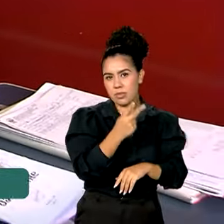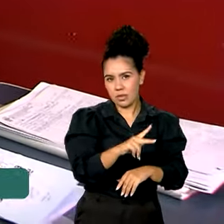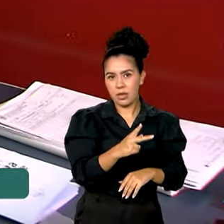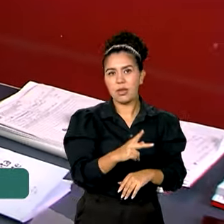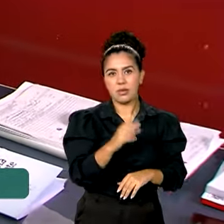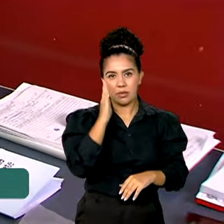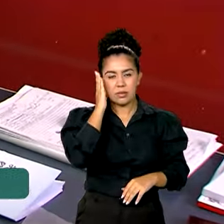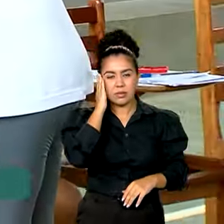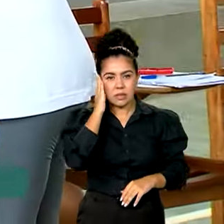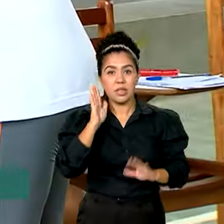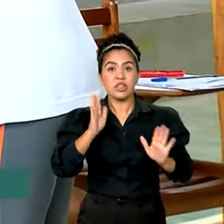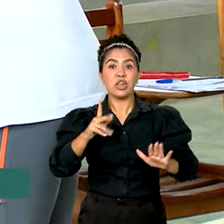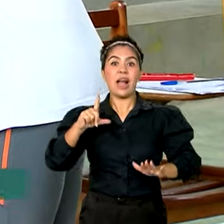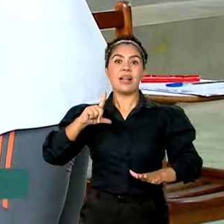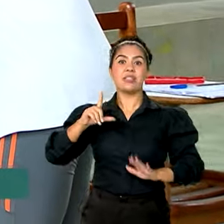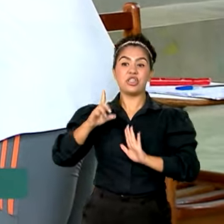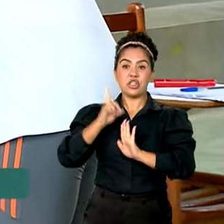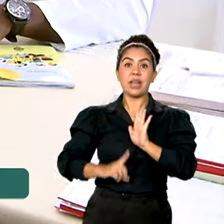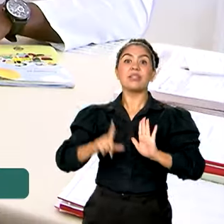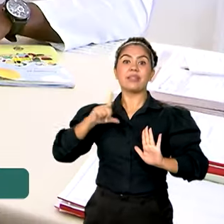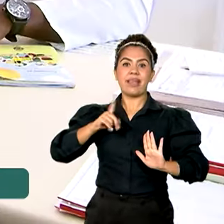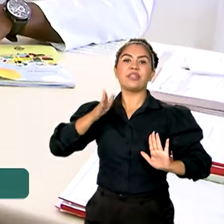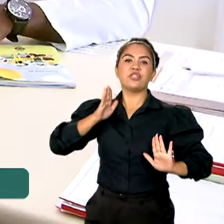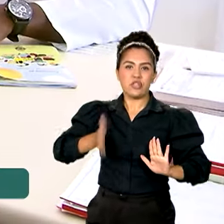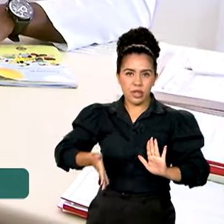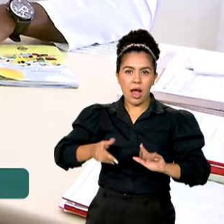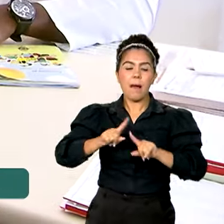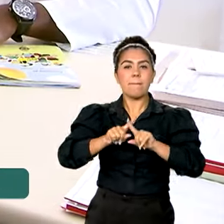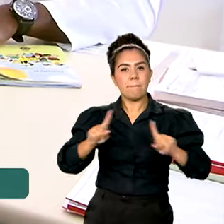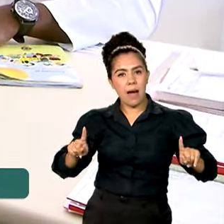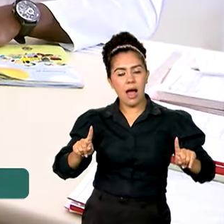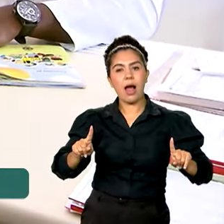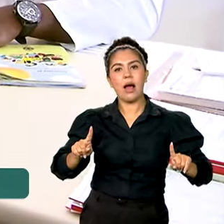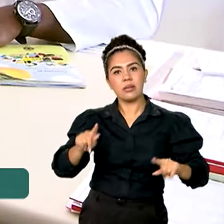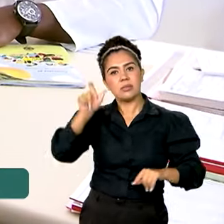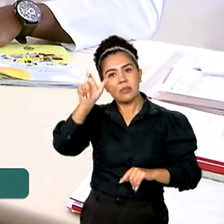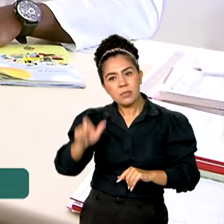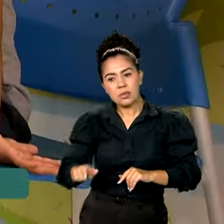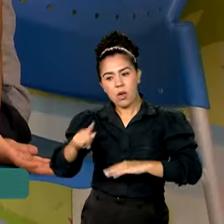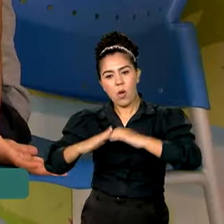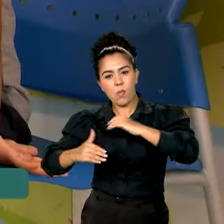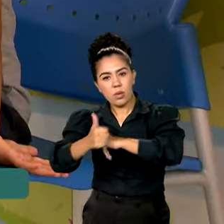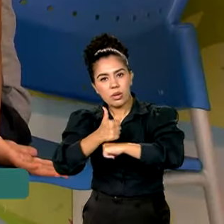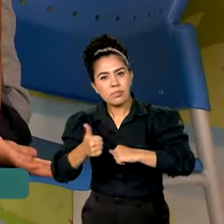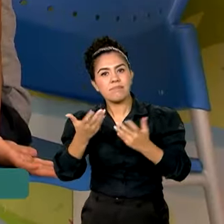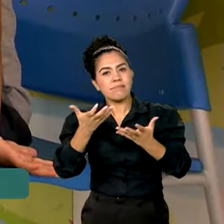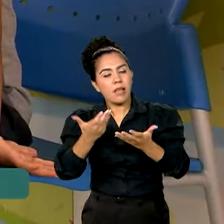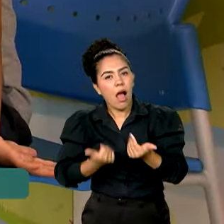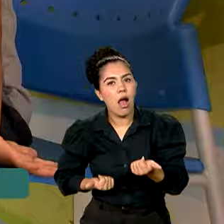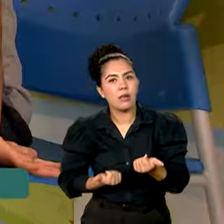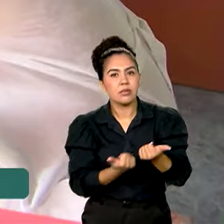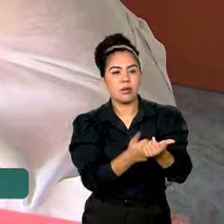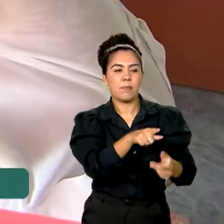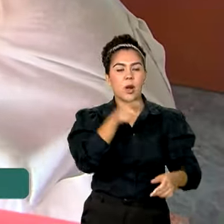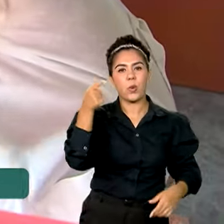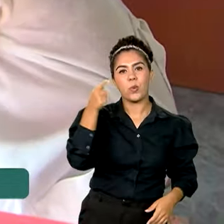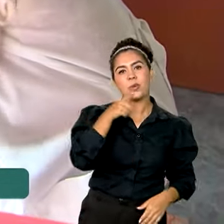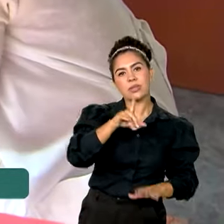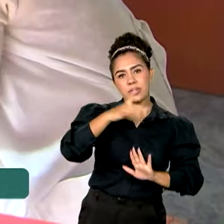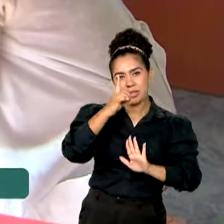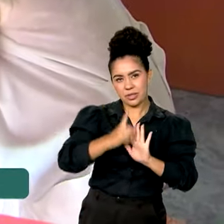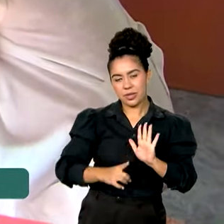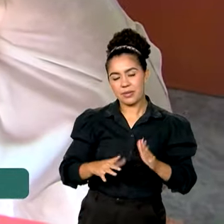passa a ter o direito, ele já tinha o direito e alguém se propõe a ajudar aí que ele realmente consiga conquistar esse direito.